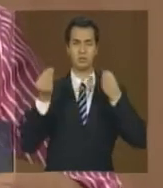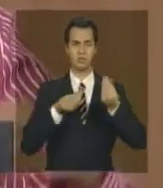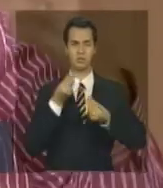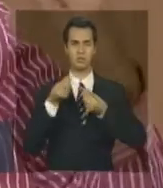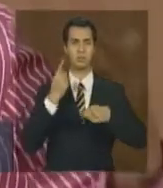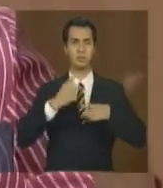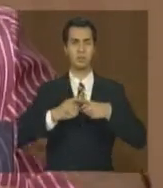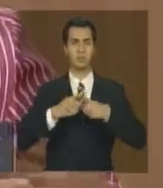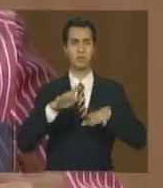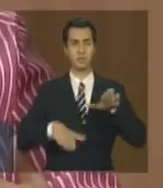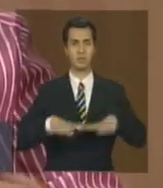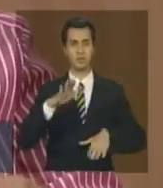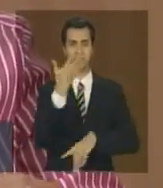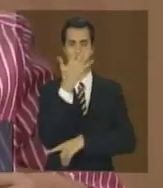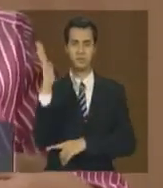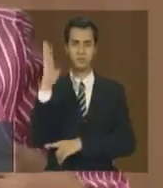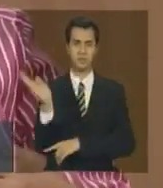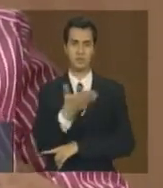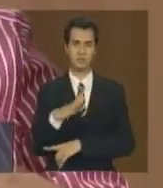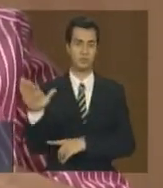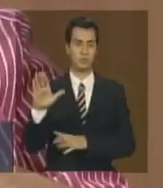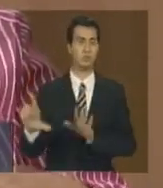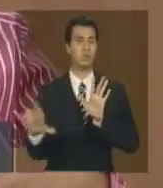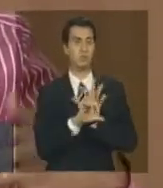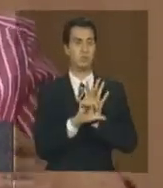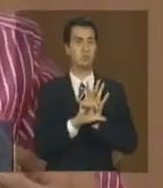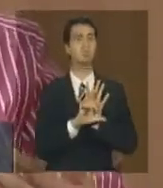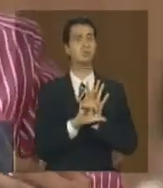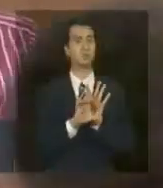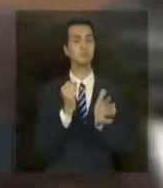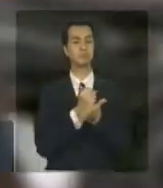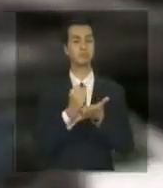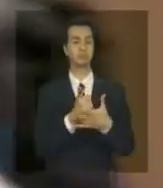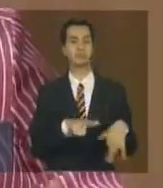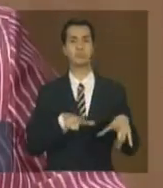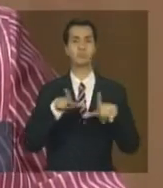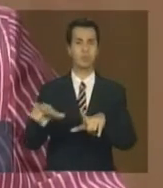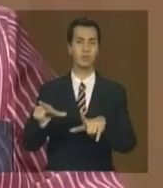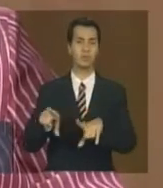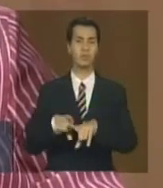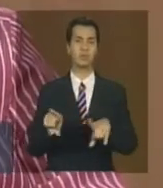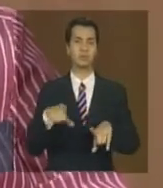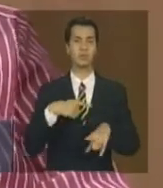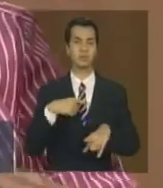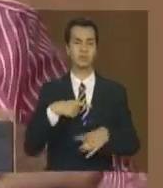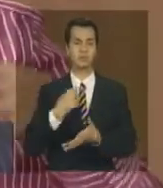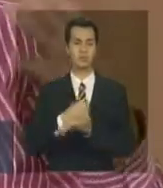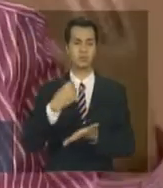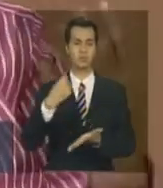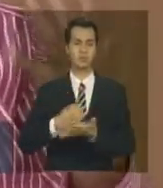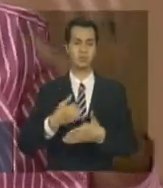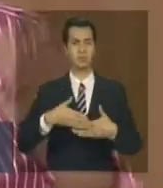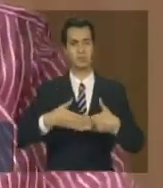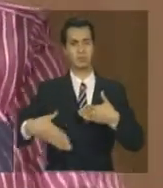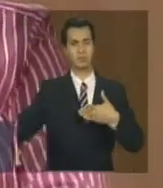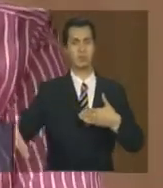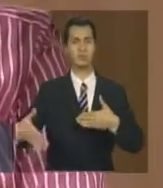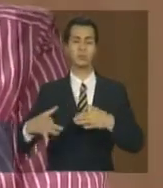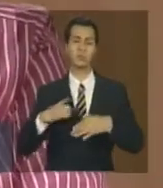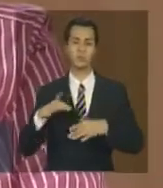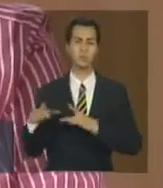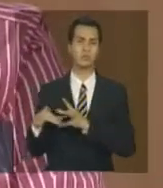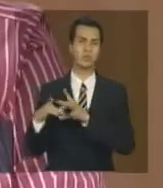supressão de vegetação com indústria legal acontece na sua maioria das vezes no âmbito do processo de licenciamento ambiental ou seja as coisas se ligam